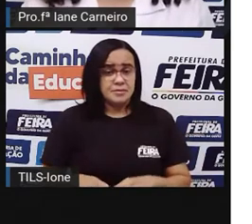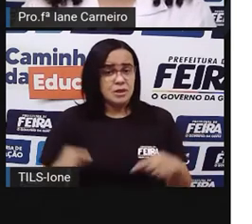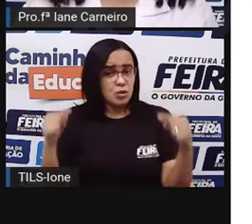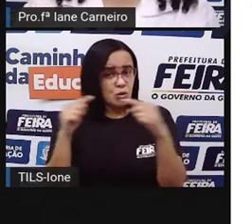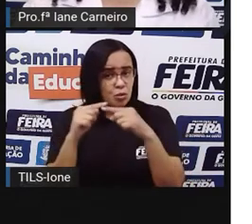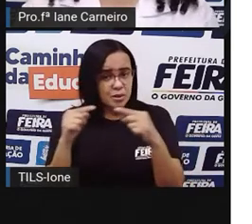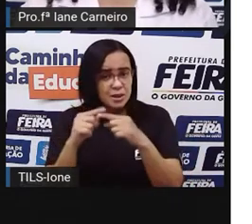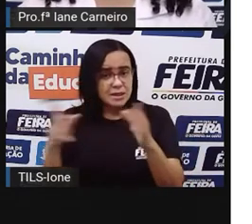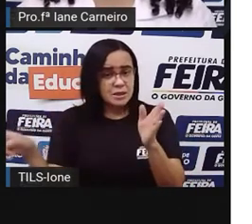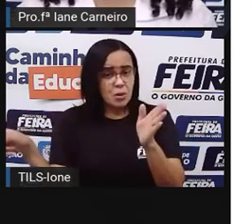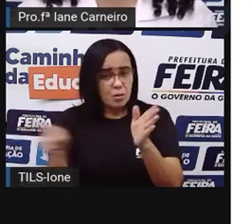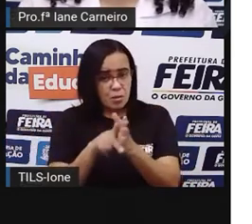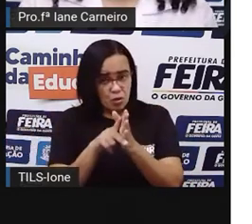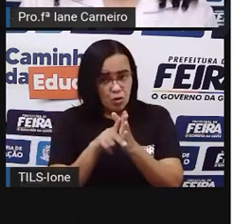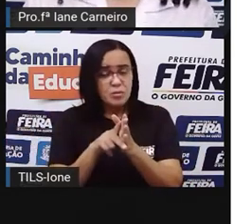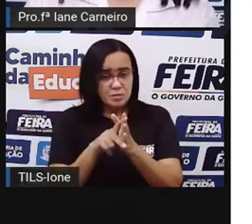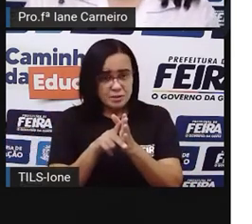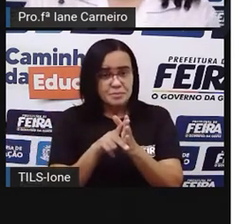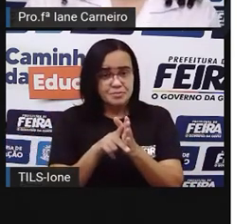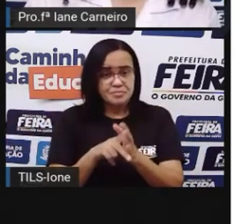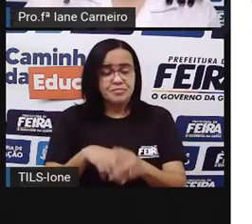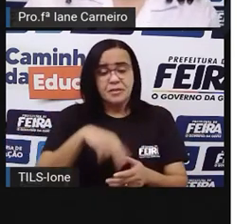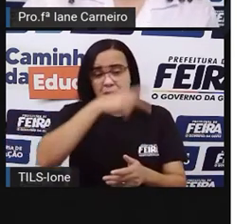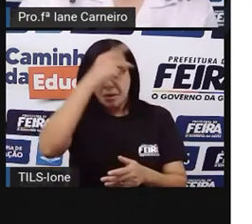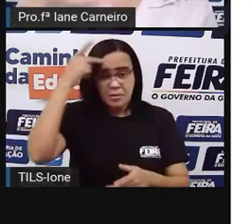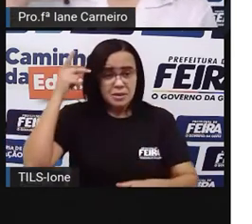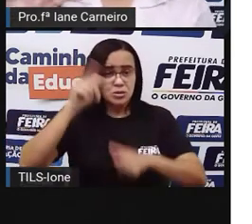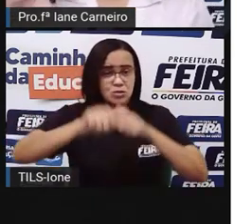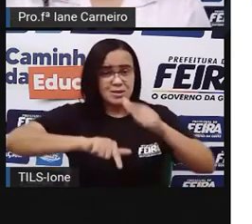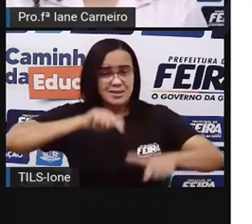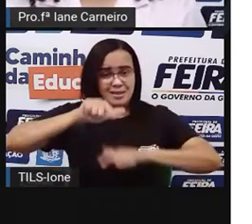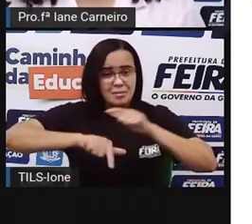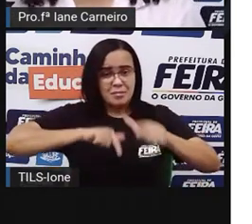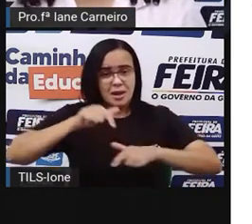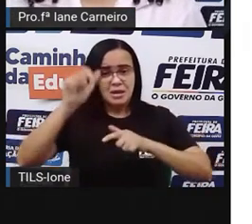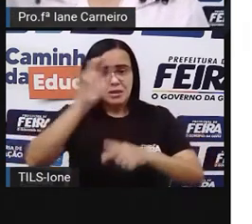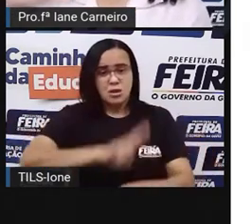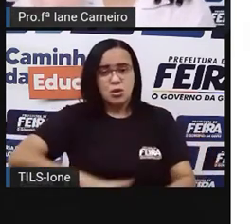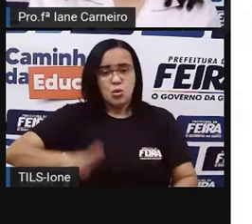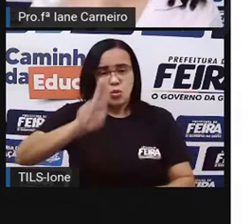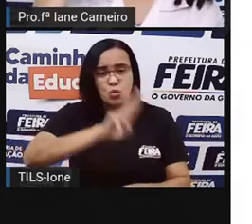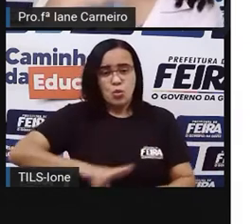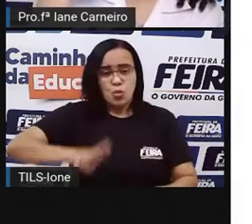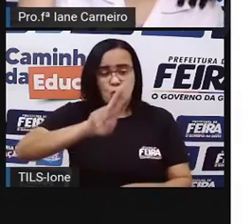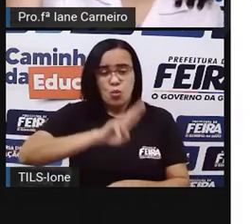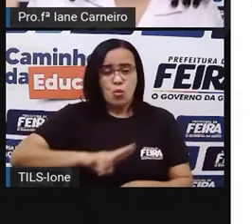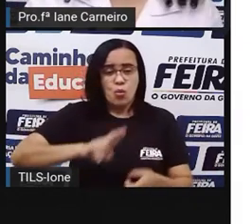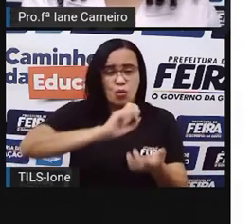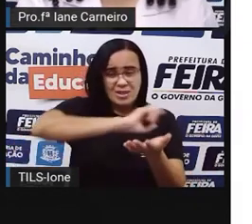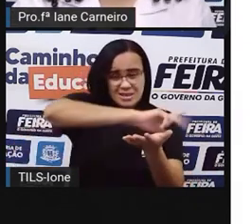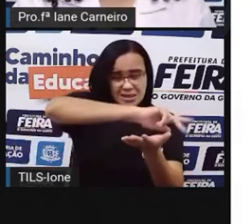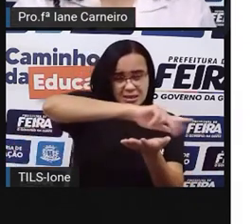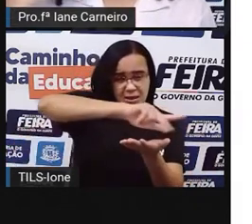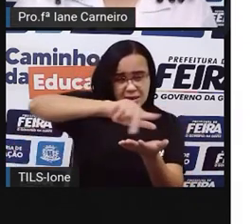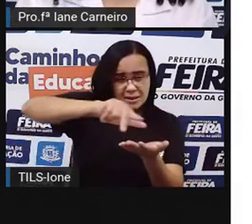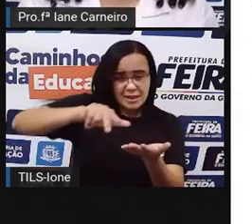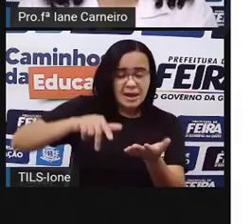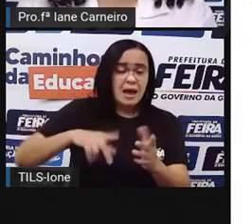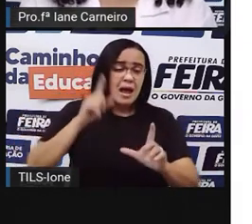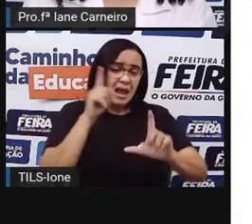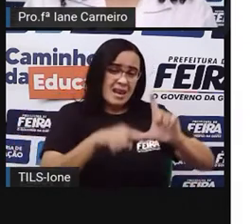é isso aqui, né? Então, vejam só, essa pessoa aqui usou vários tipos de letra, vários tipos de caneta,